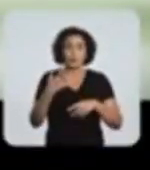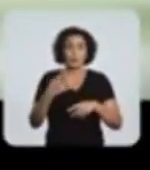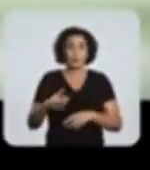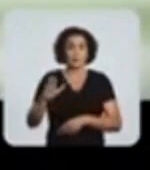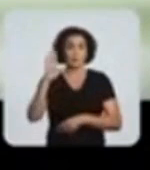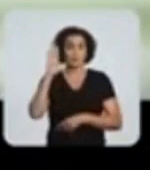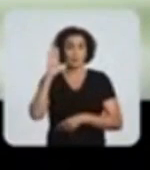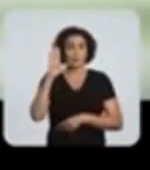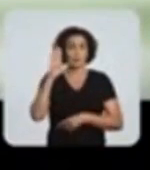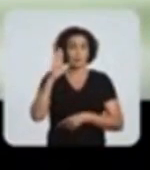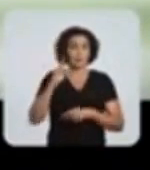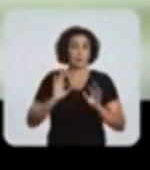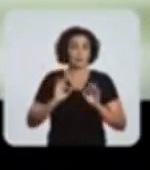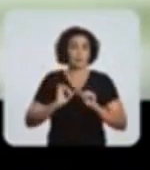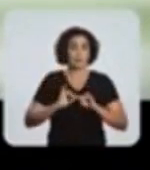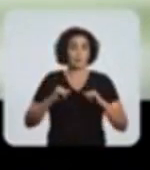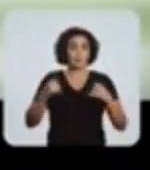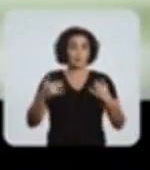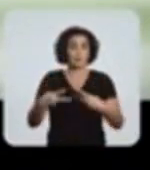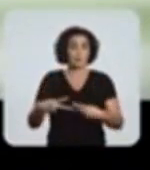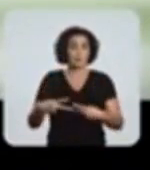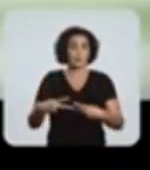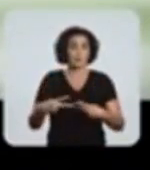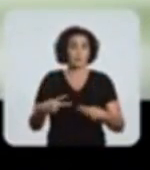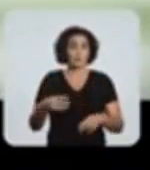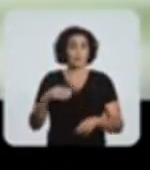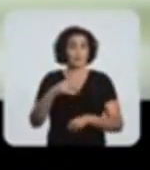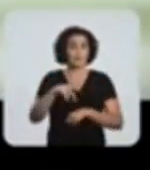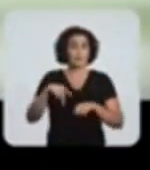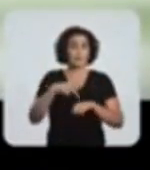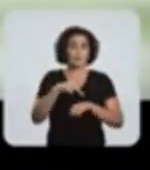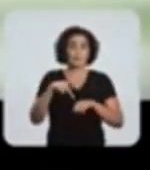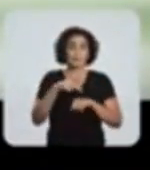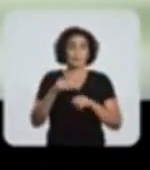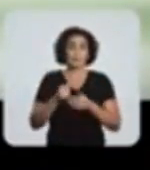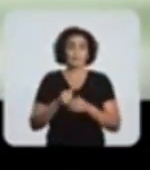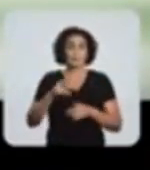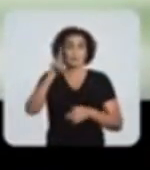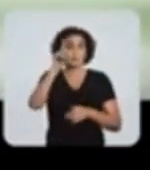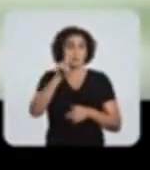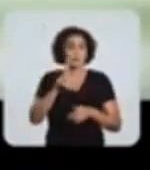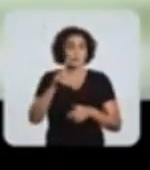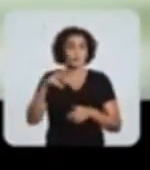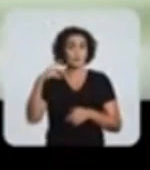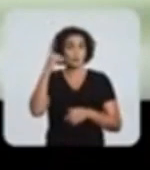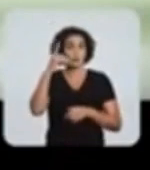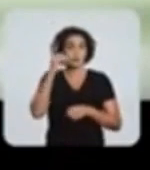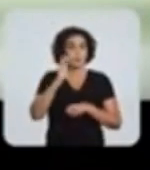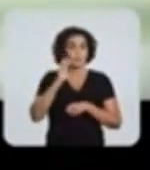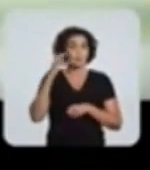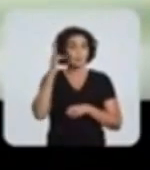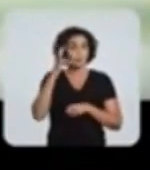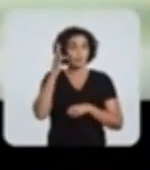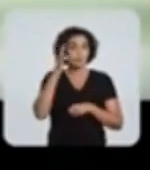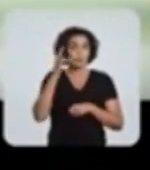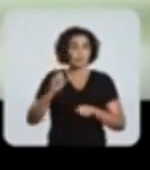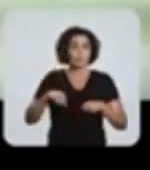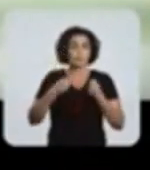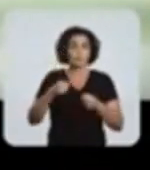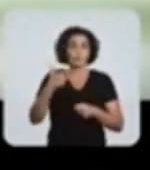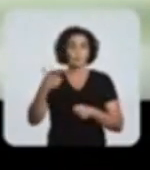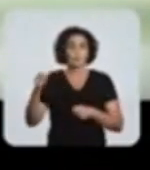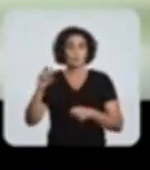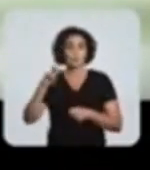A mudança é agora. Vem comigo. Para deputado federal, ela é sim. 1512. São Gonçalo é